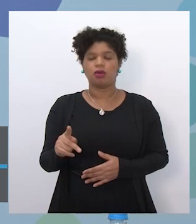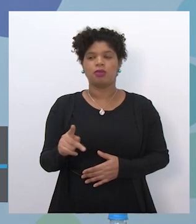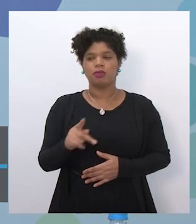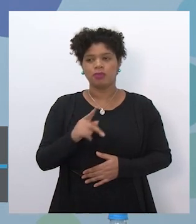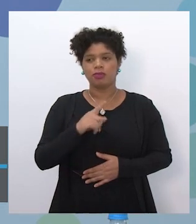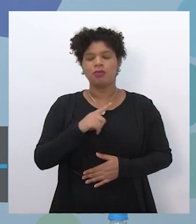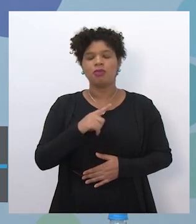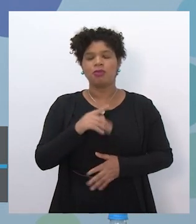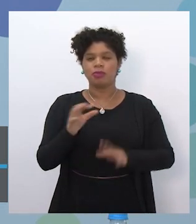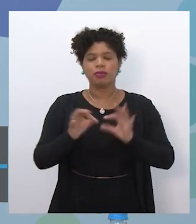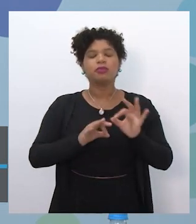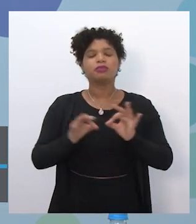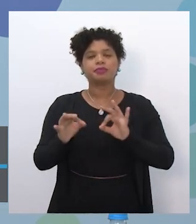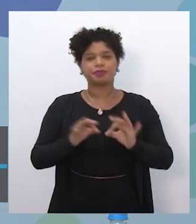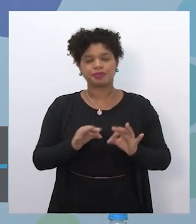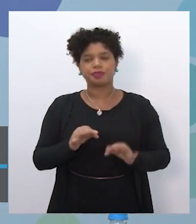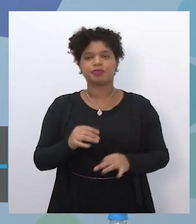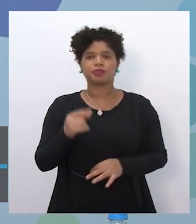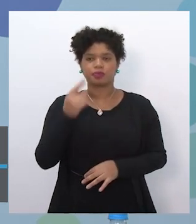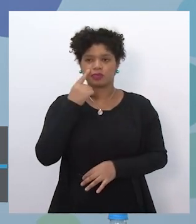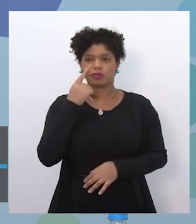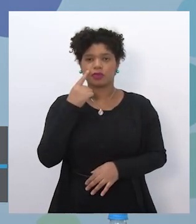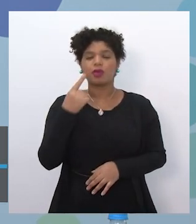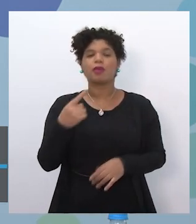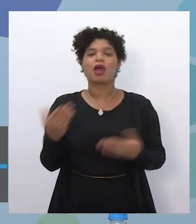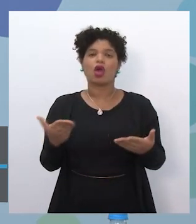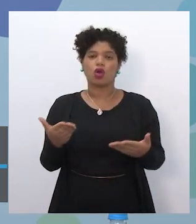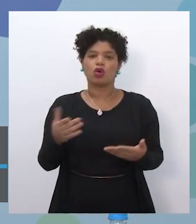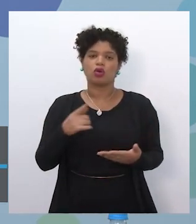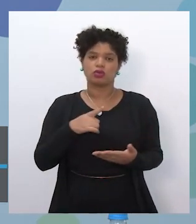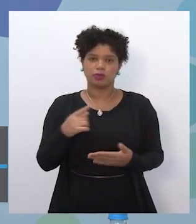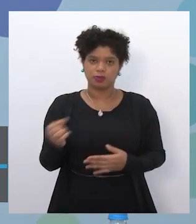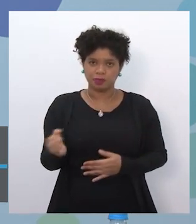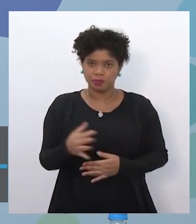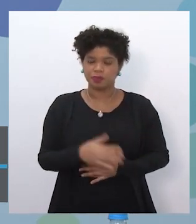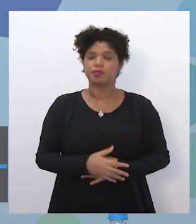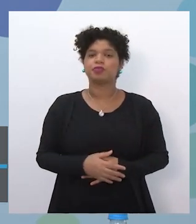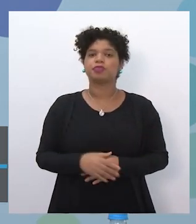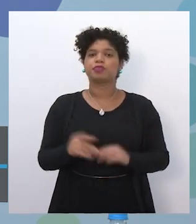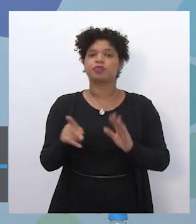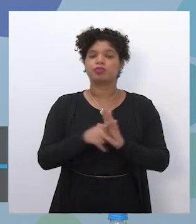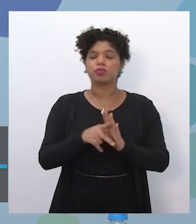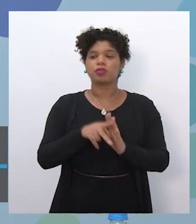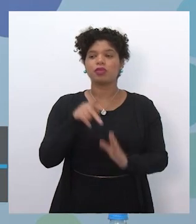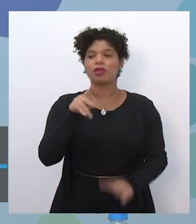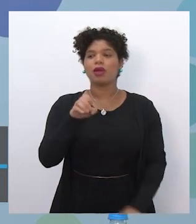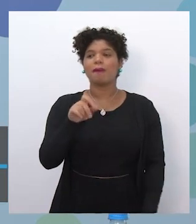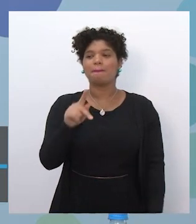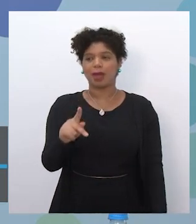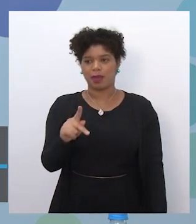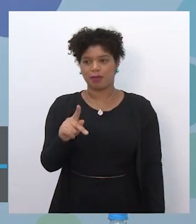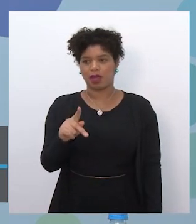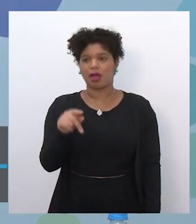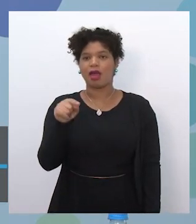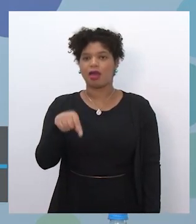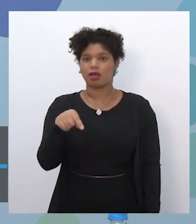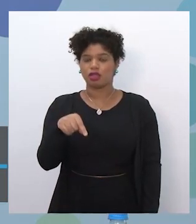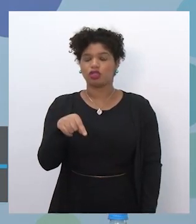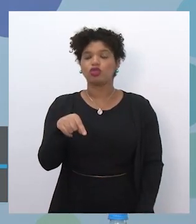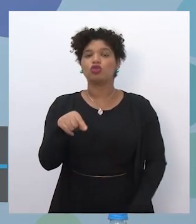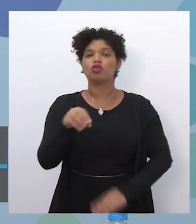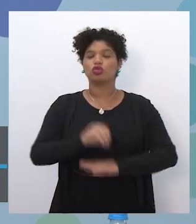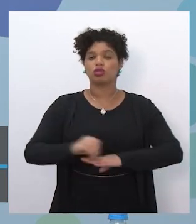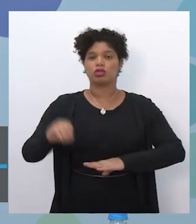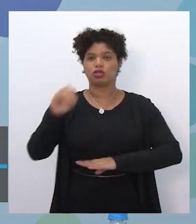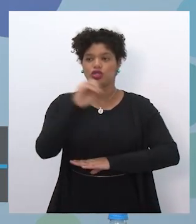As orientações, como a que acabou de ser feita, vão ser feitas por meio do app, do Centro de Mídias. Uma